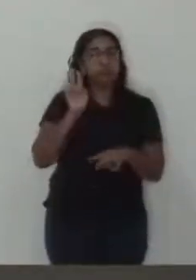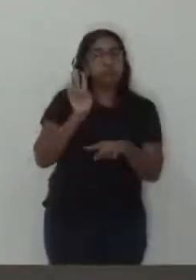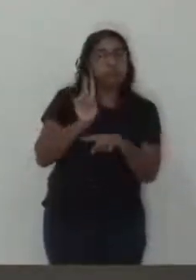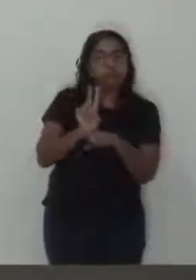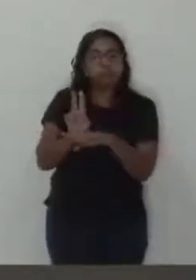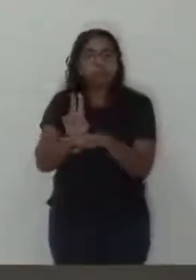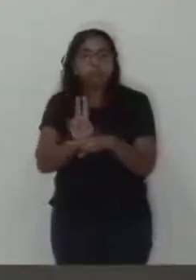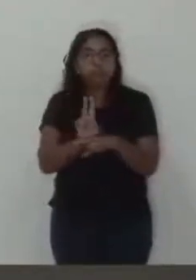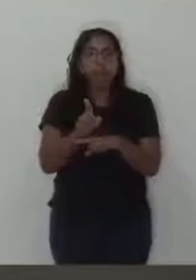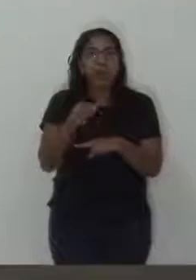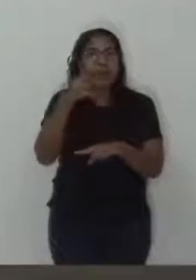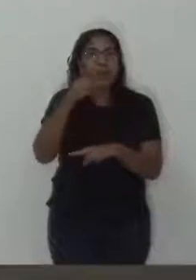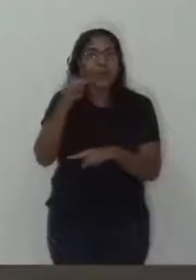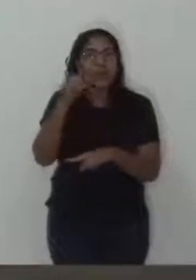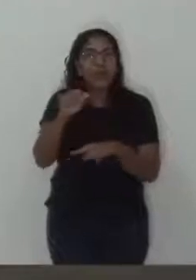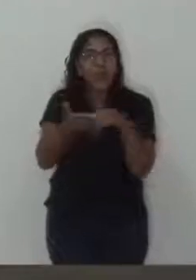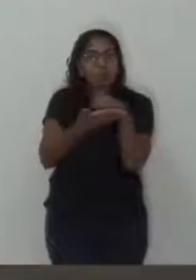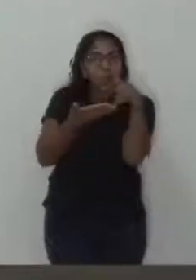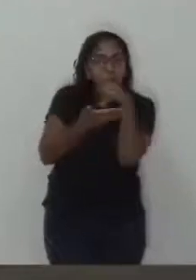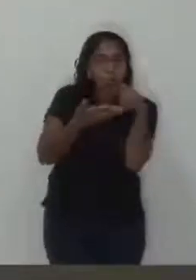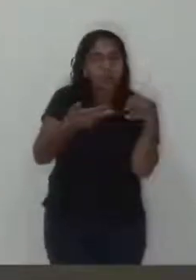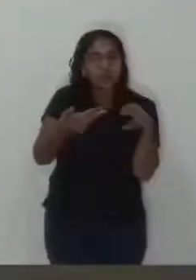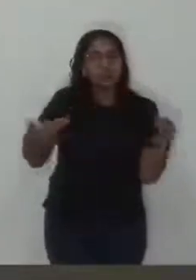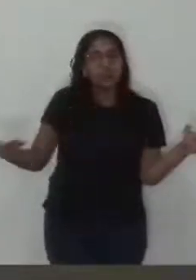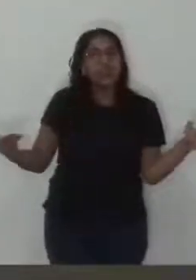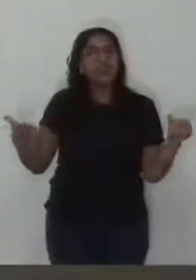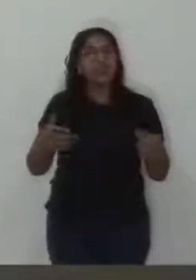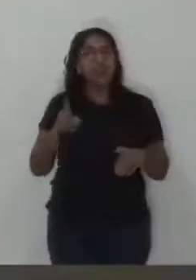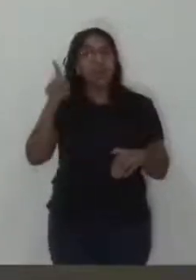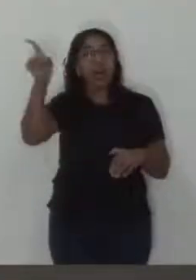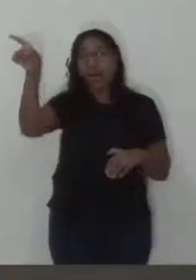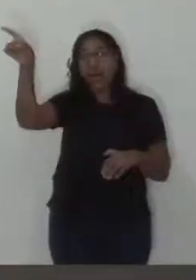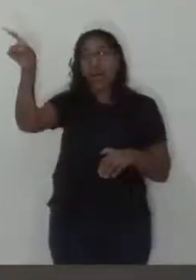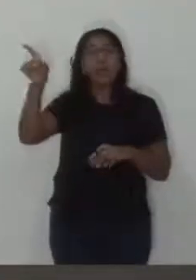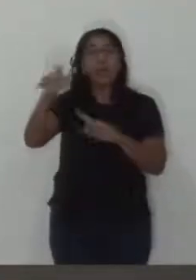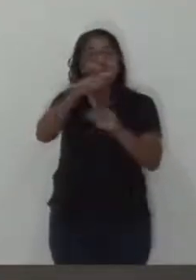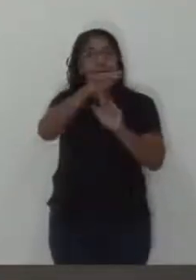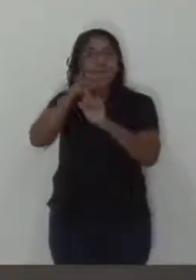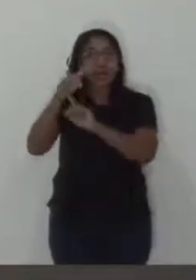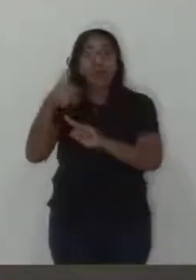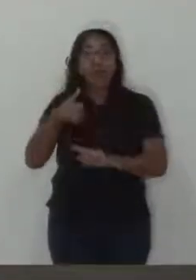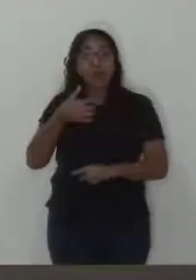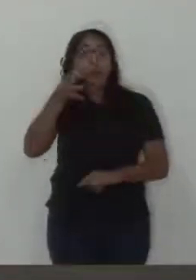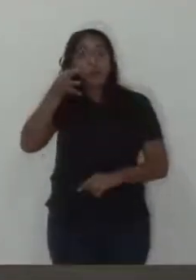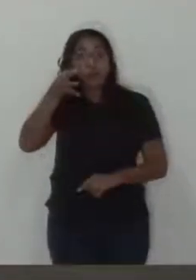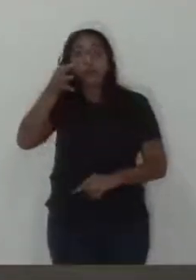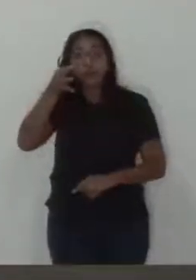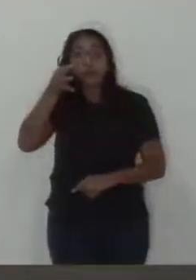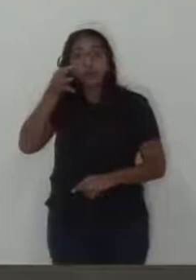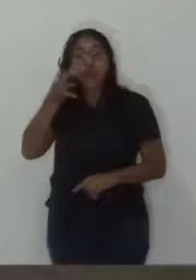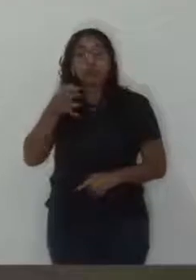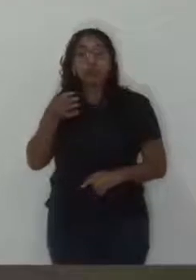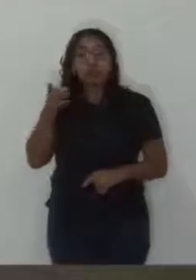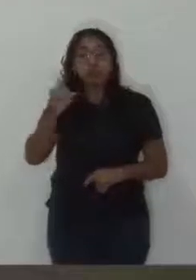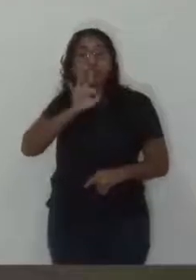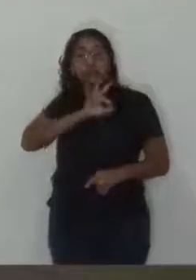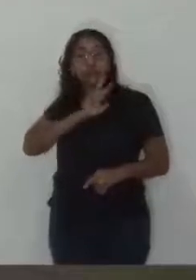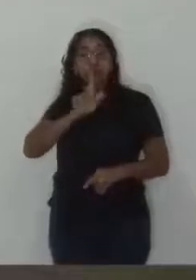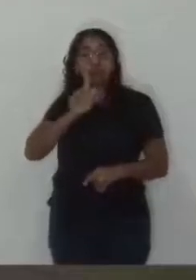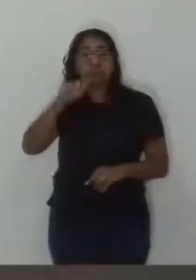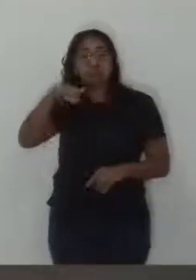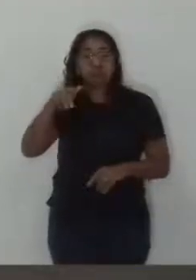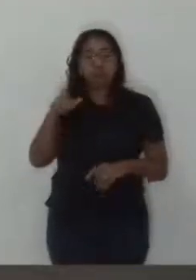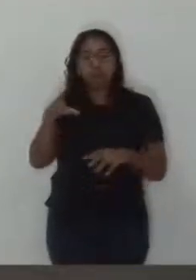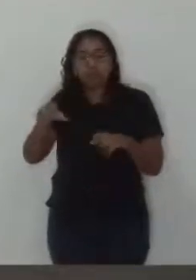coibir o uso de drogas, isso na Praça de Santana. Eu pessoalmente vi situações tanto da Guarda como da PM